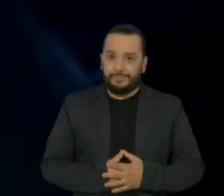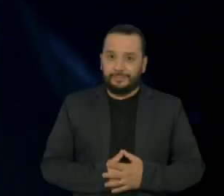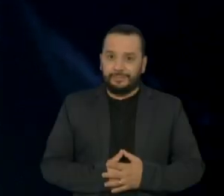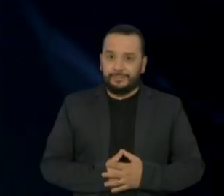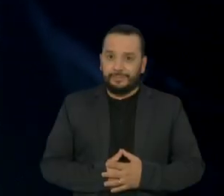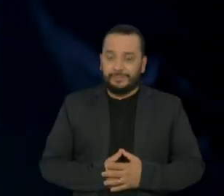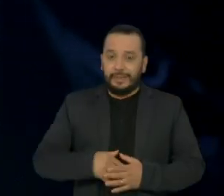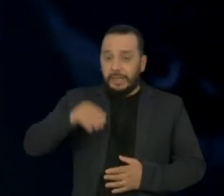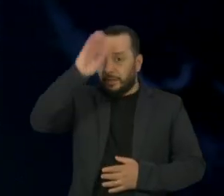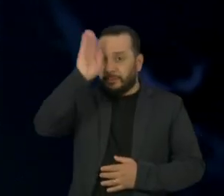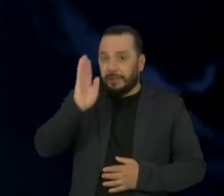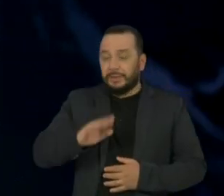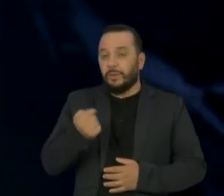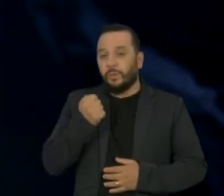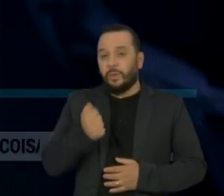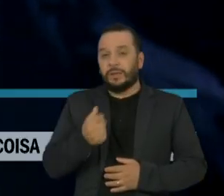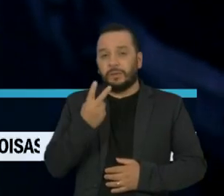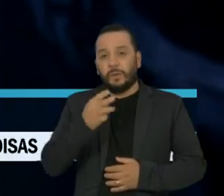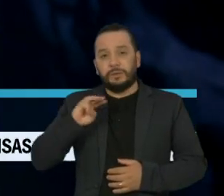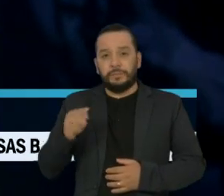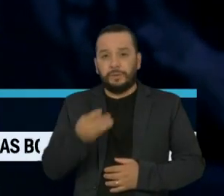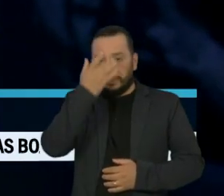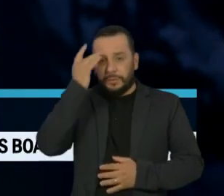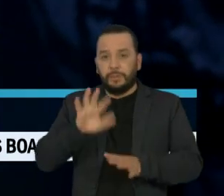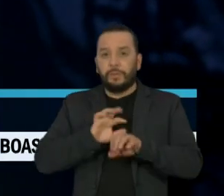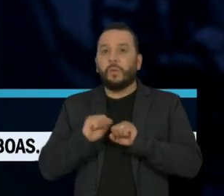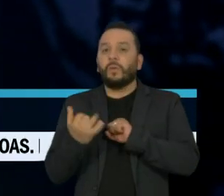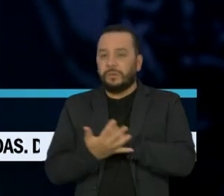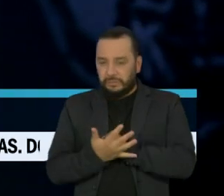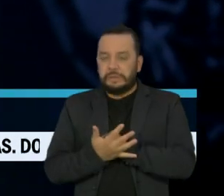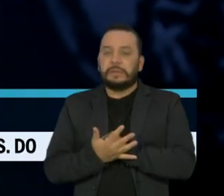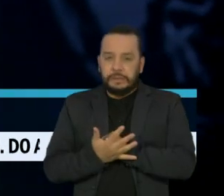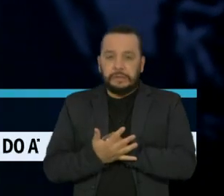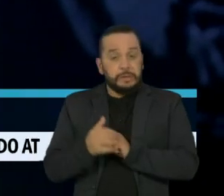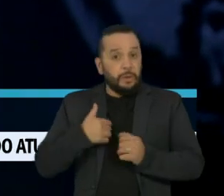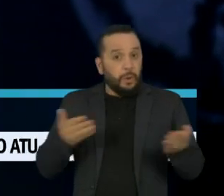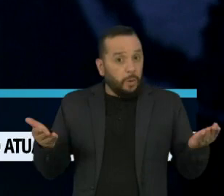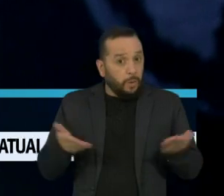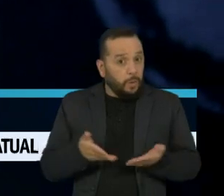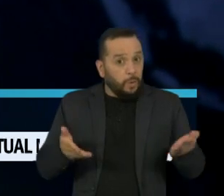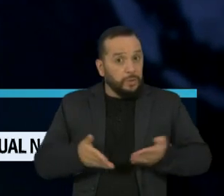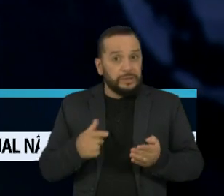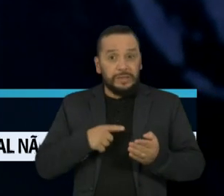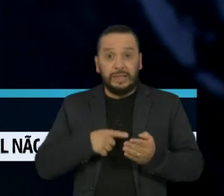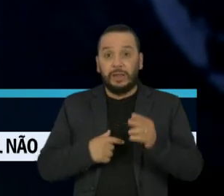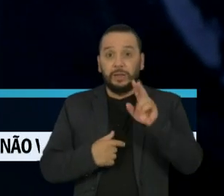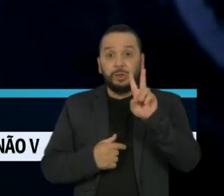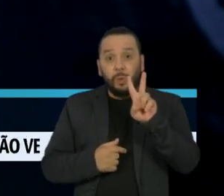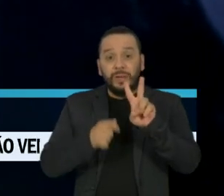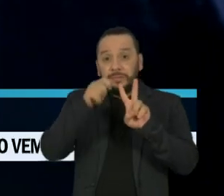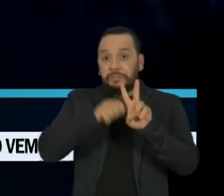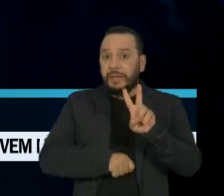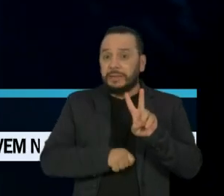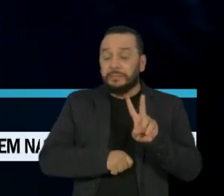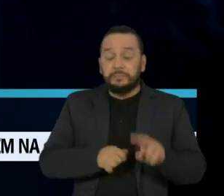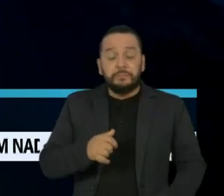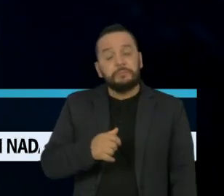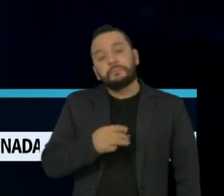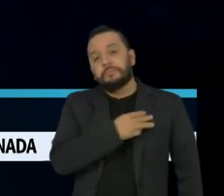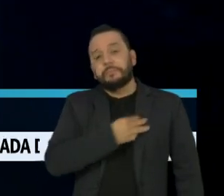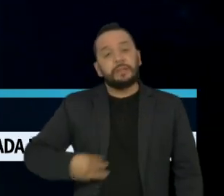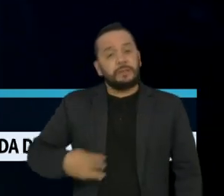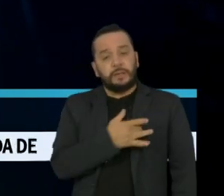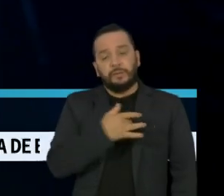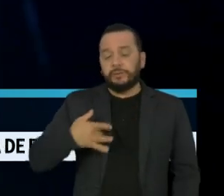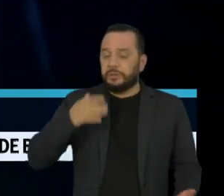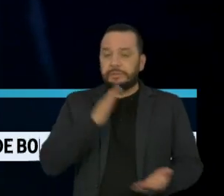O Brasil se aproxima de 2 milhões de casos de covid-19 e completa hoje dois meses sem ministro da Saúde. A passe